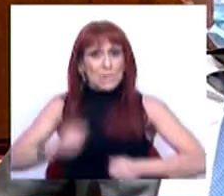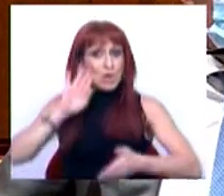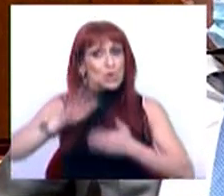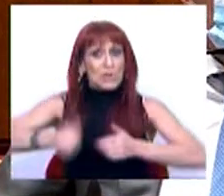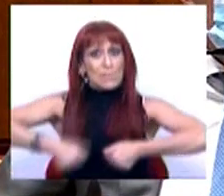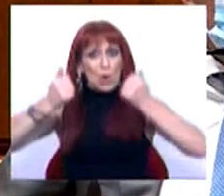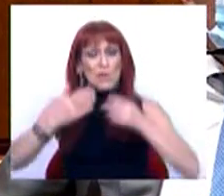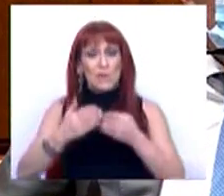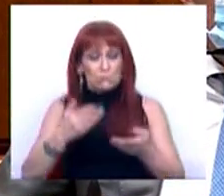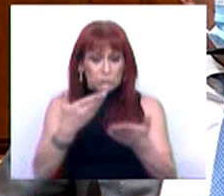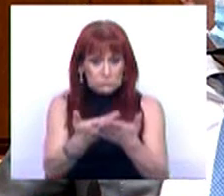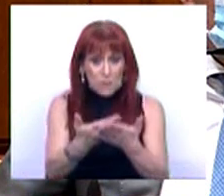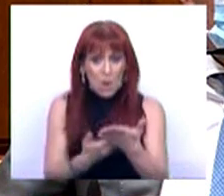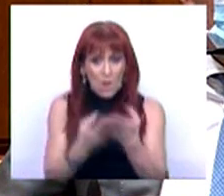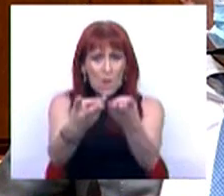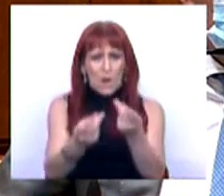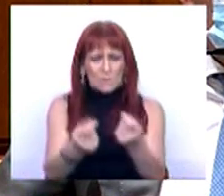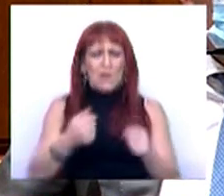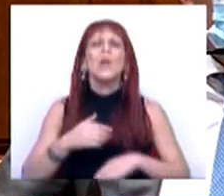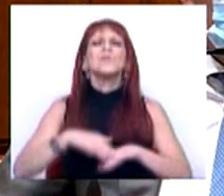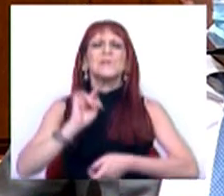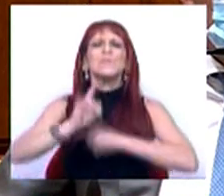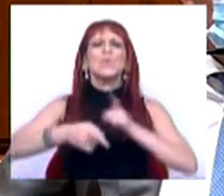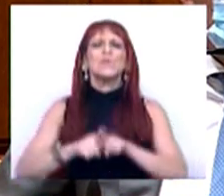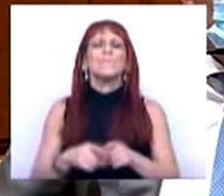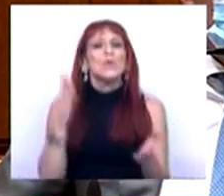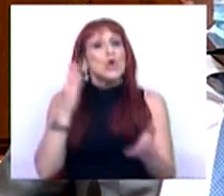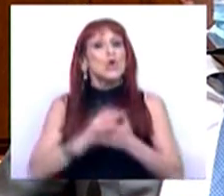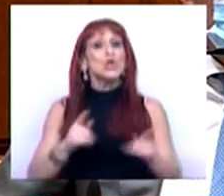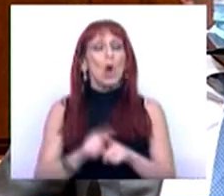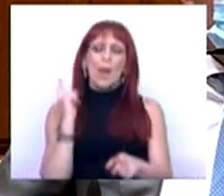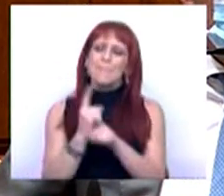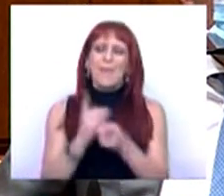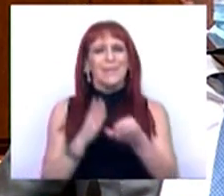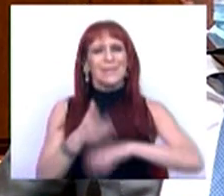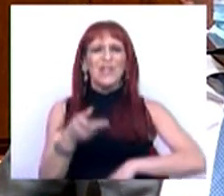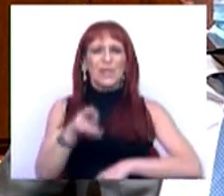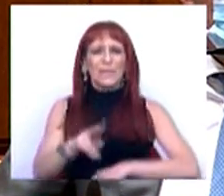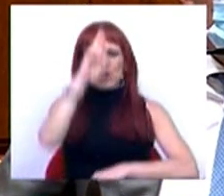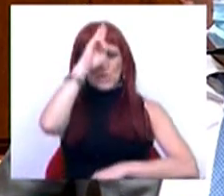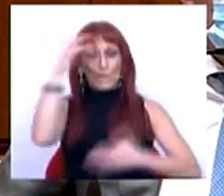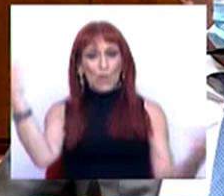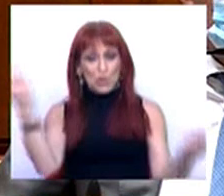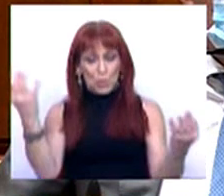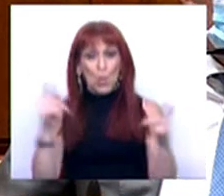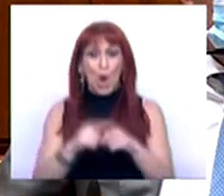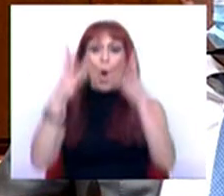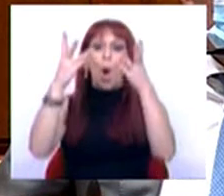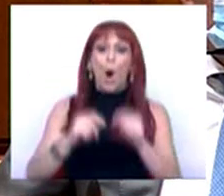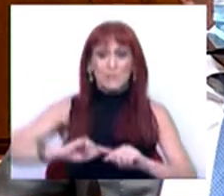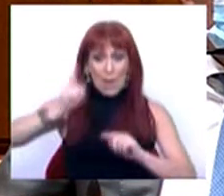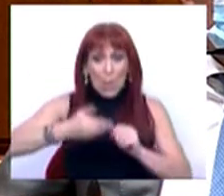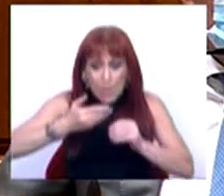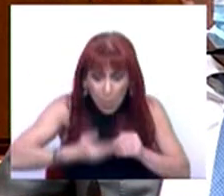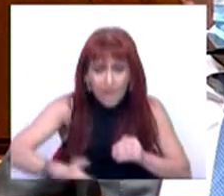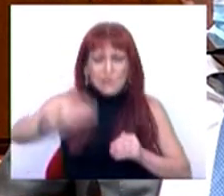resultados na frente orçamental. Ora, que nós fizemos foi simplesmente manter essa taxa de esforço para o orçamento deste